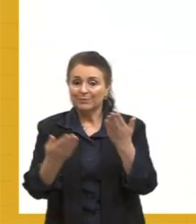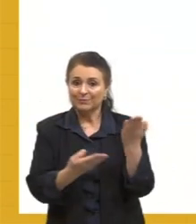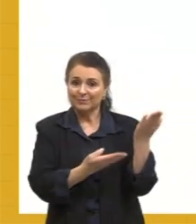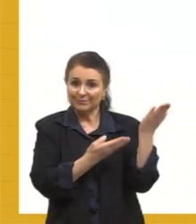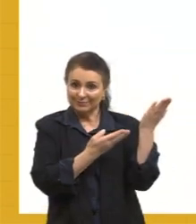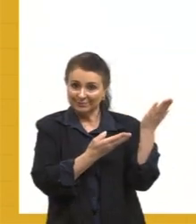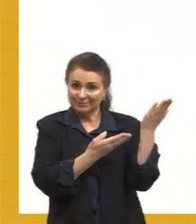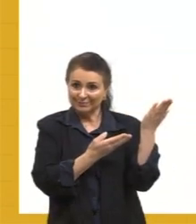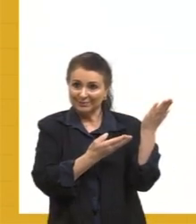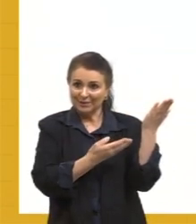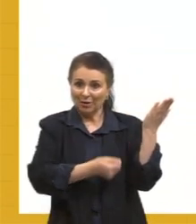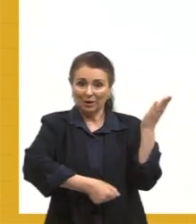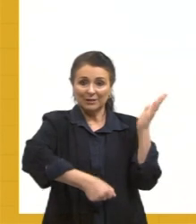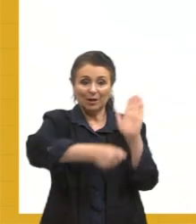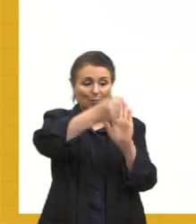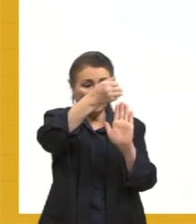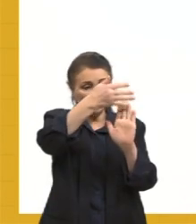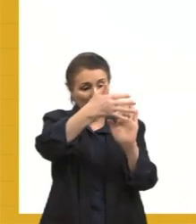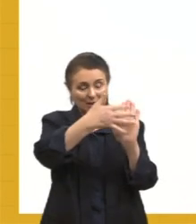caudilho,